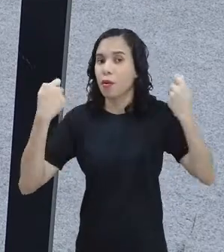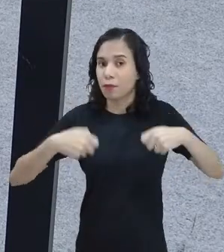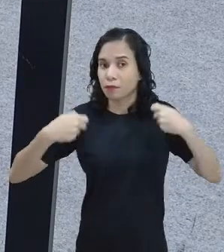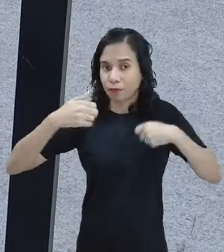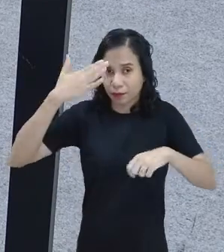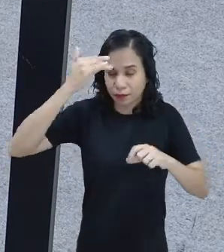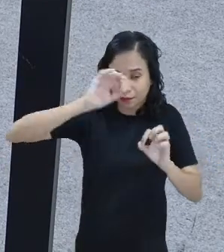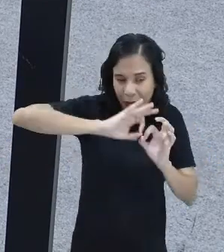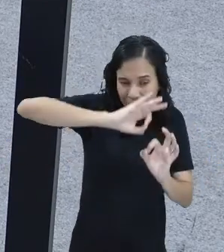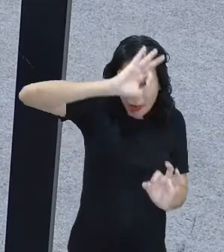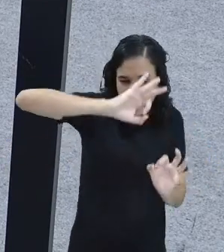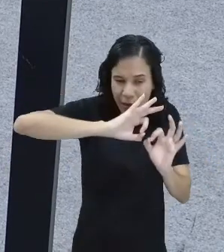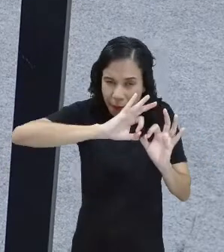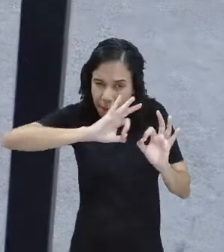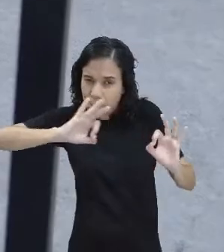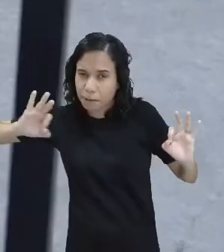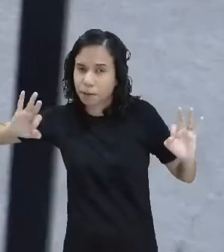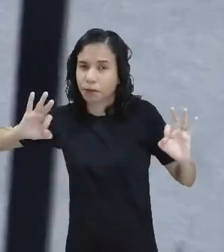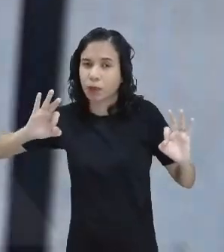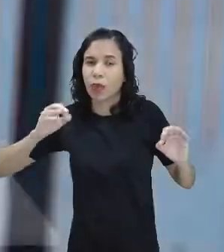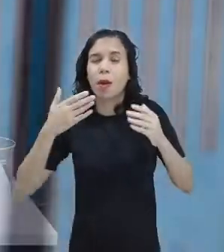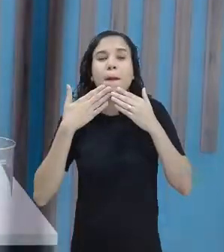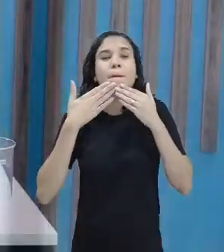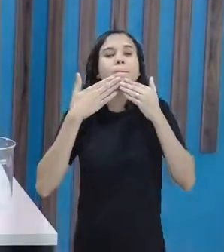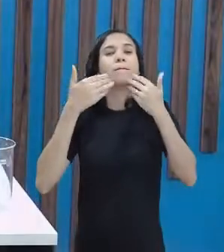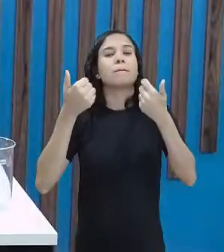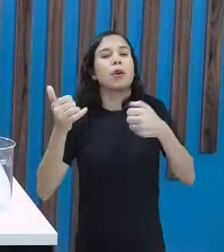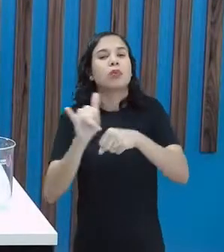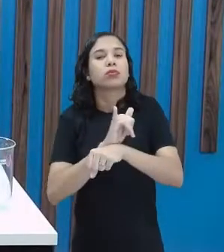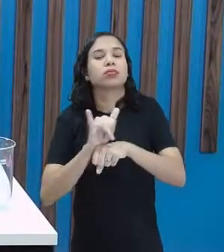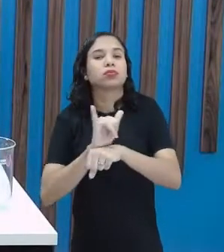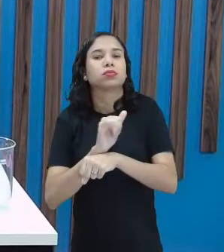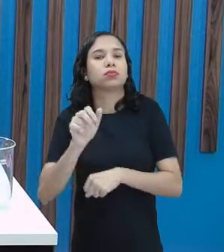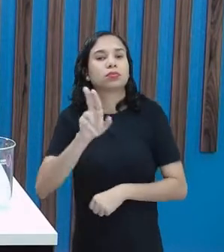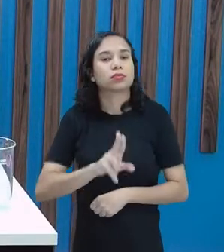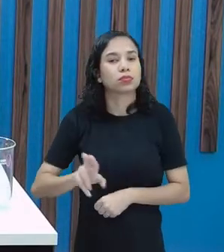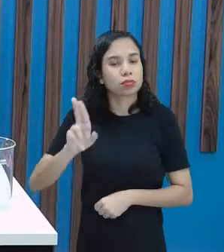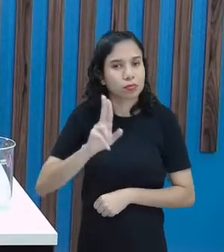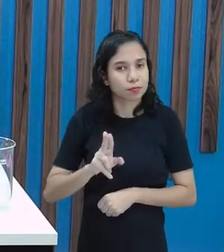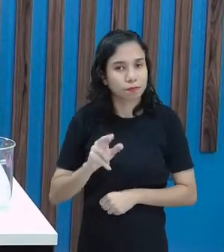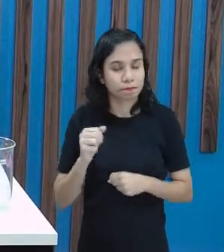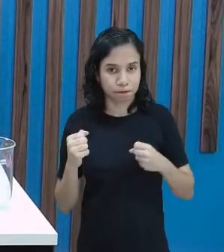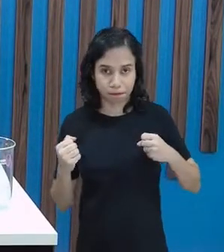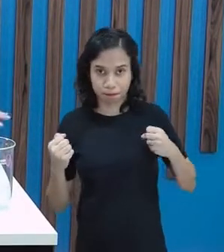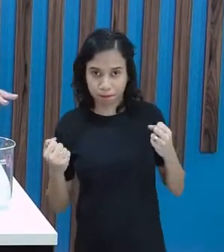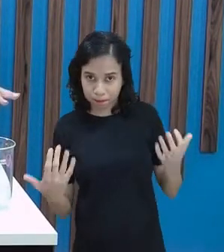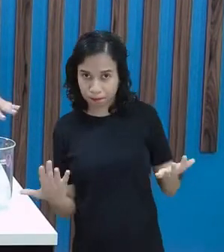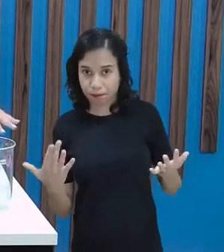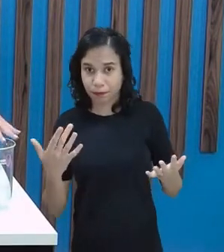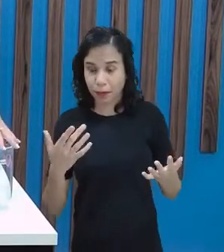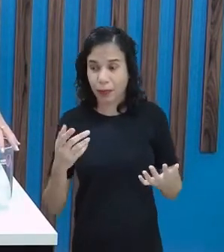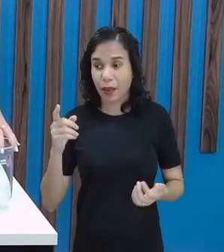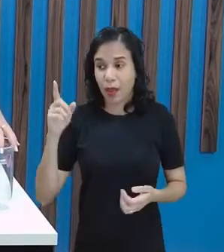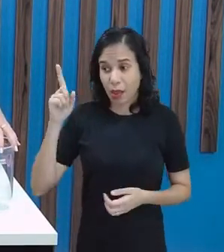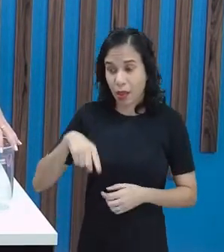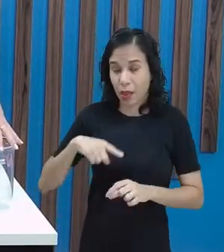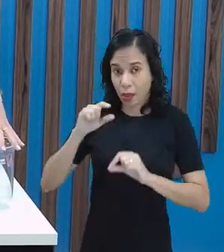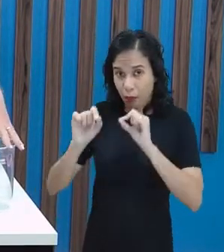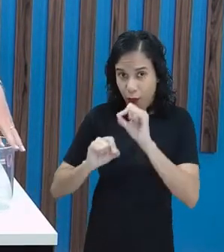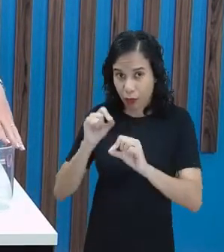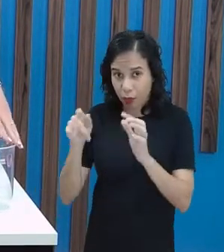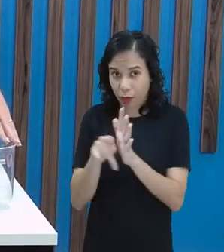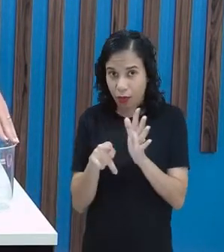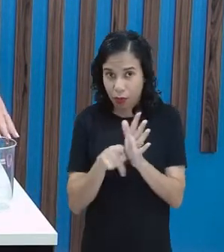medir. E para medir, qual é o melhor instrumento de medida para medir a mesa? Será que vai ser com